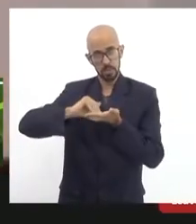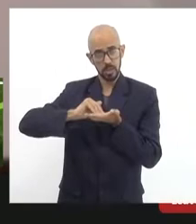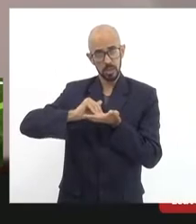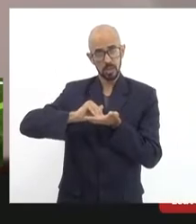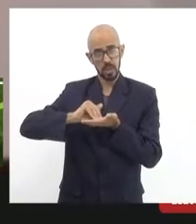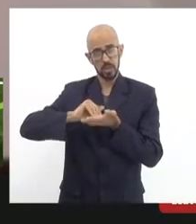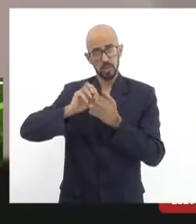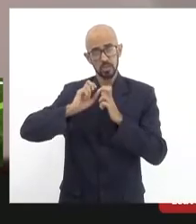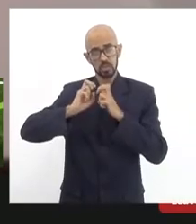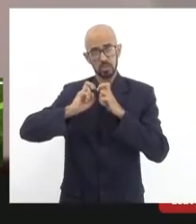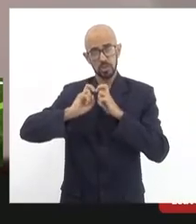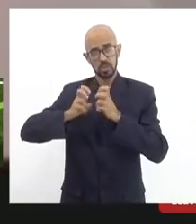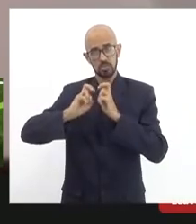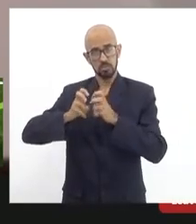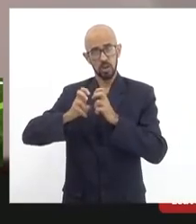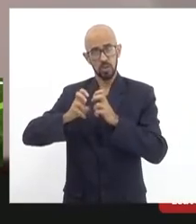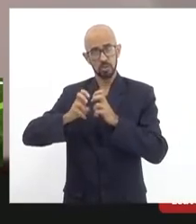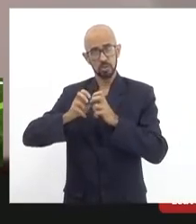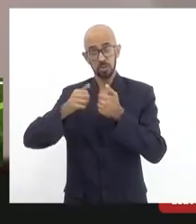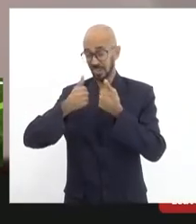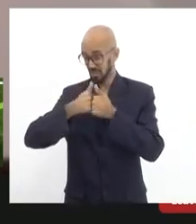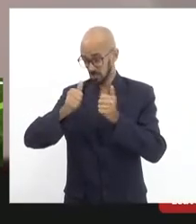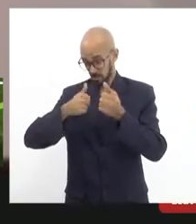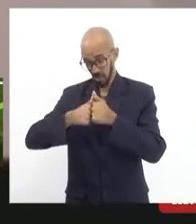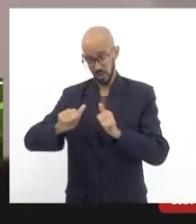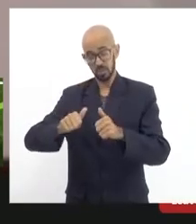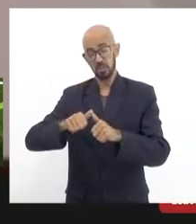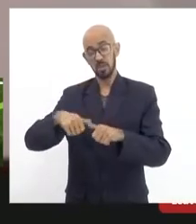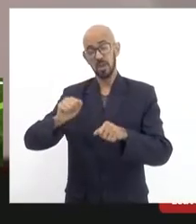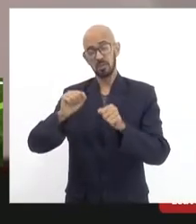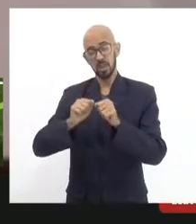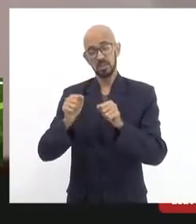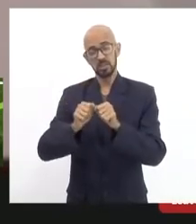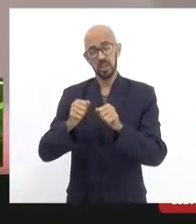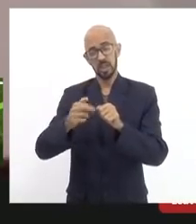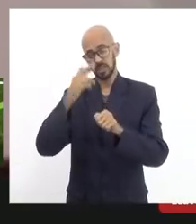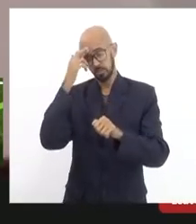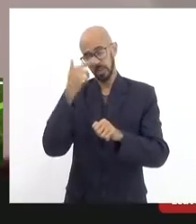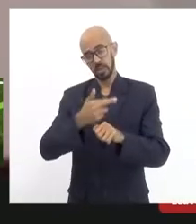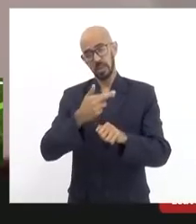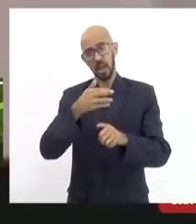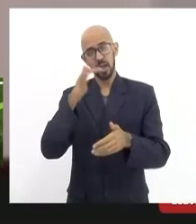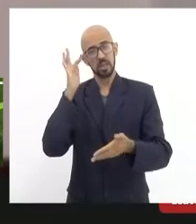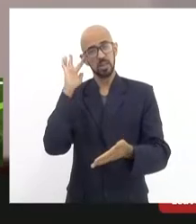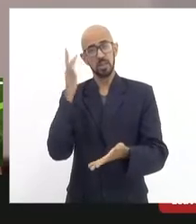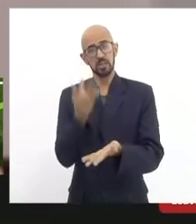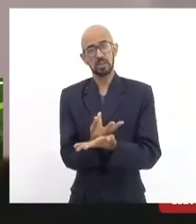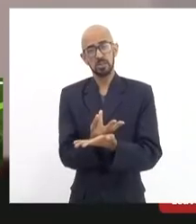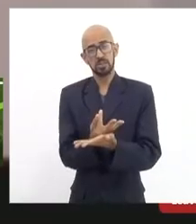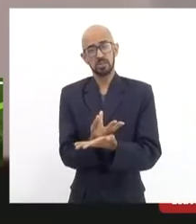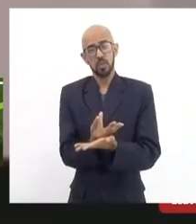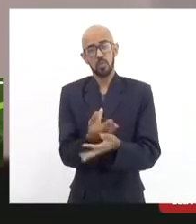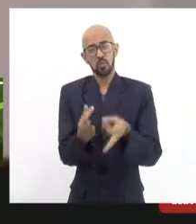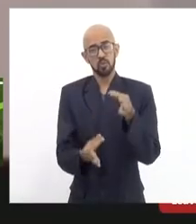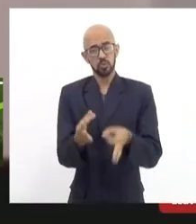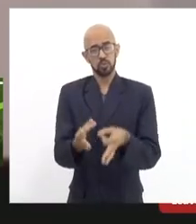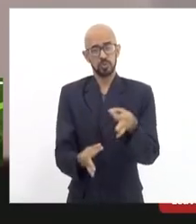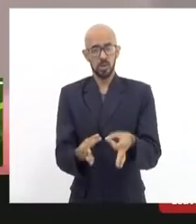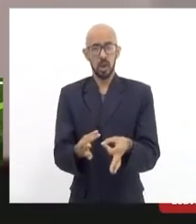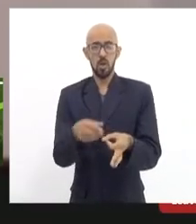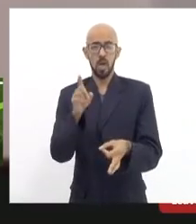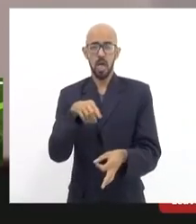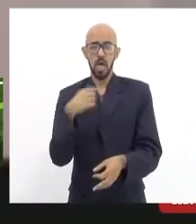o edital para fazer cumprir a sentença e a agenda que está proposta aqui eu acho que essa é a nossa função nesse momento